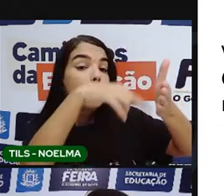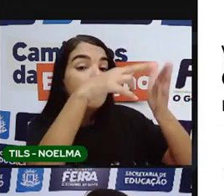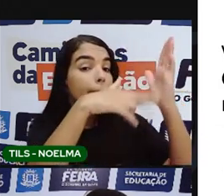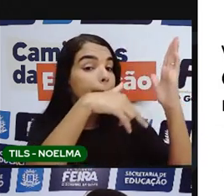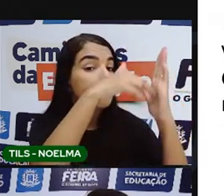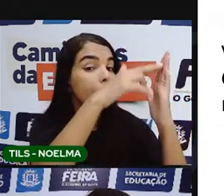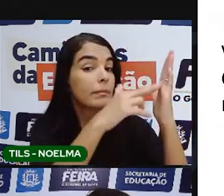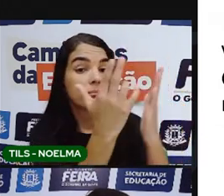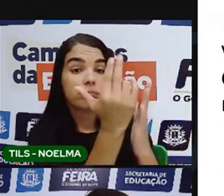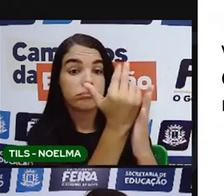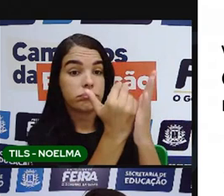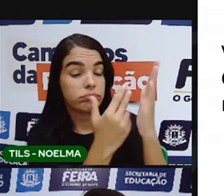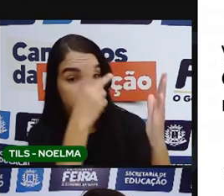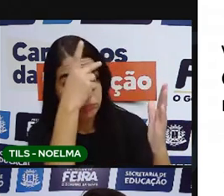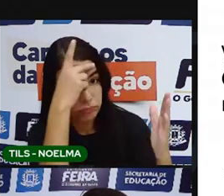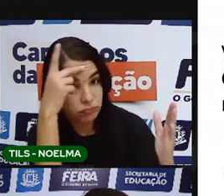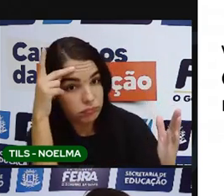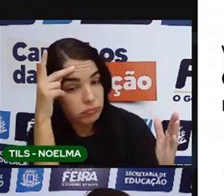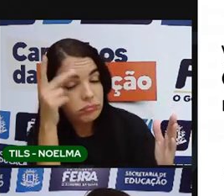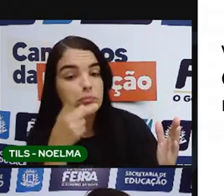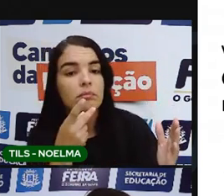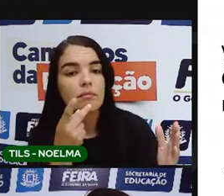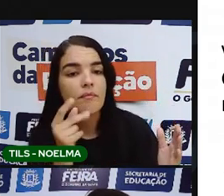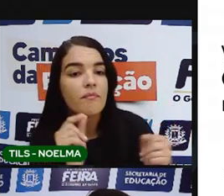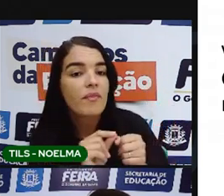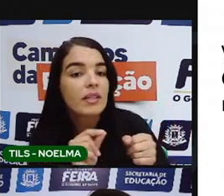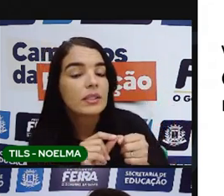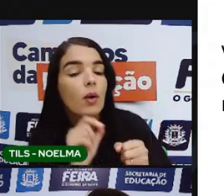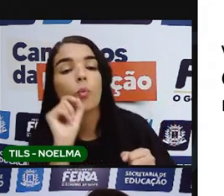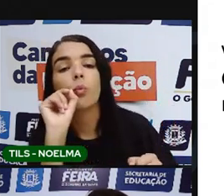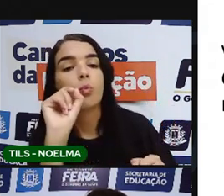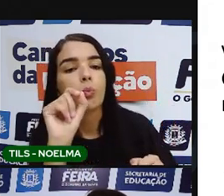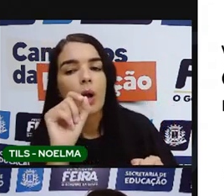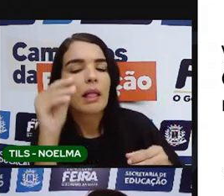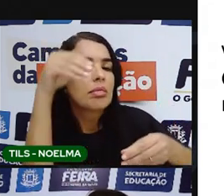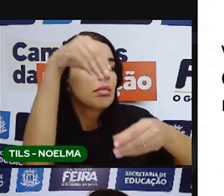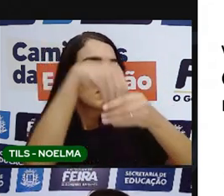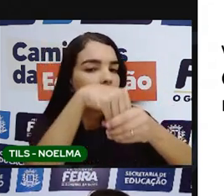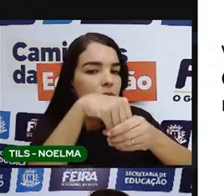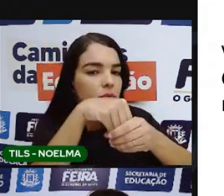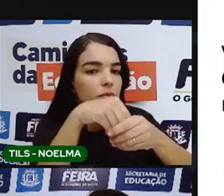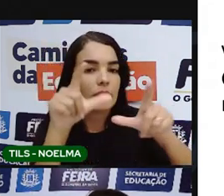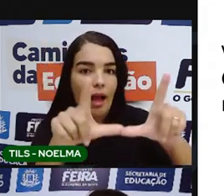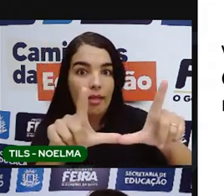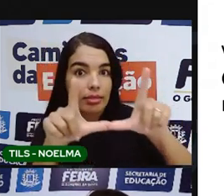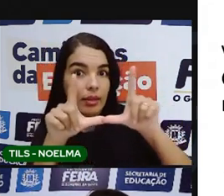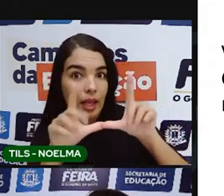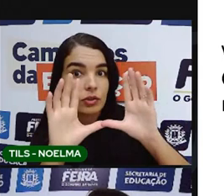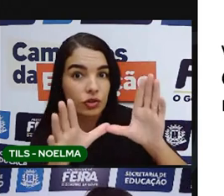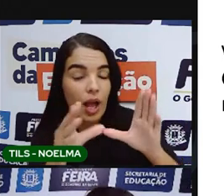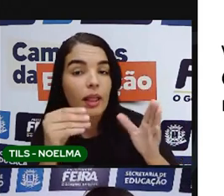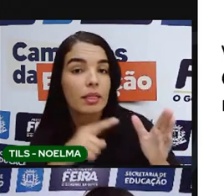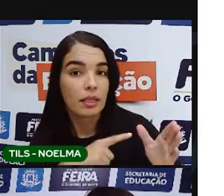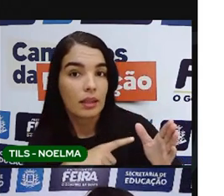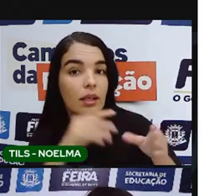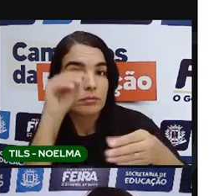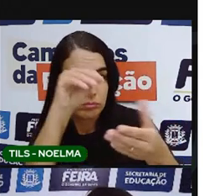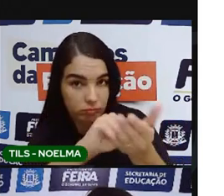expressar nas obras. Quais obras, Pró? Essas obras que a Pró mostrou para vocês aí,